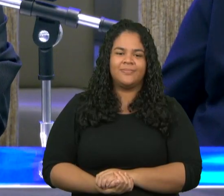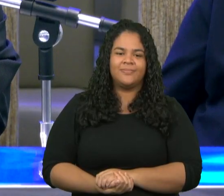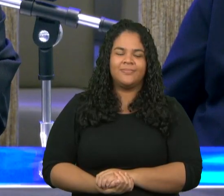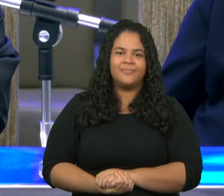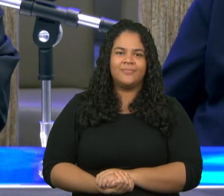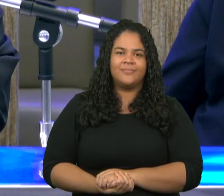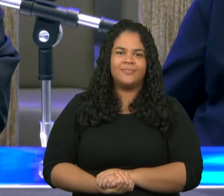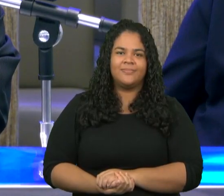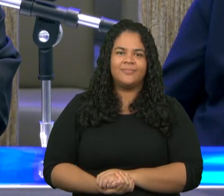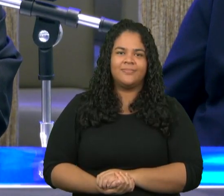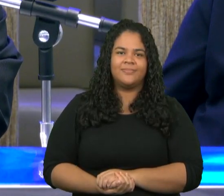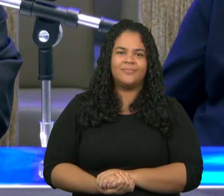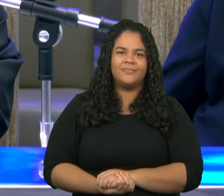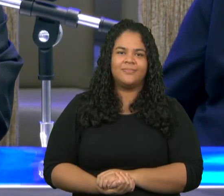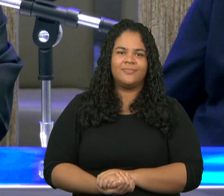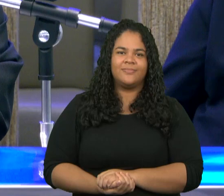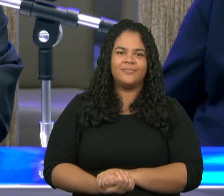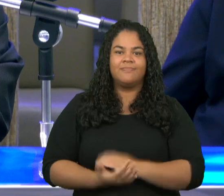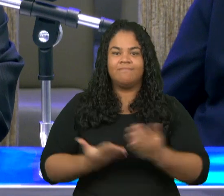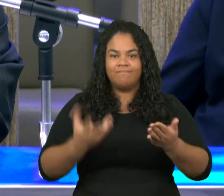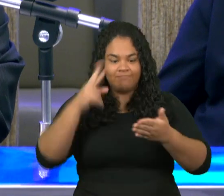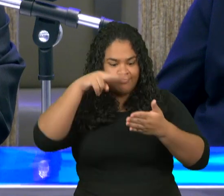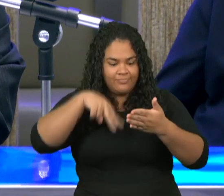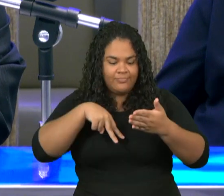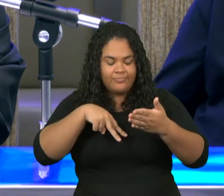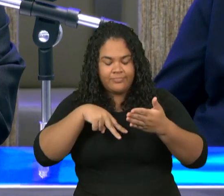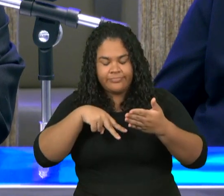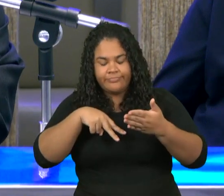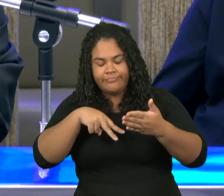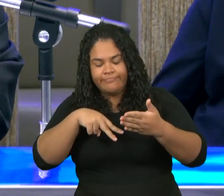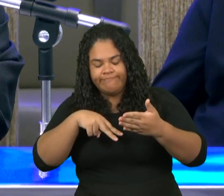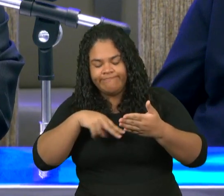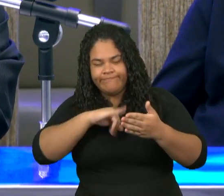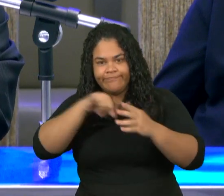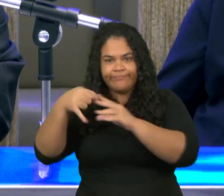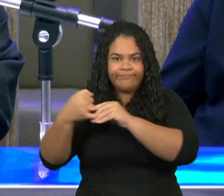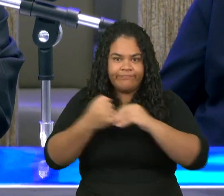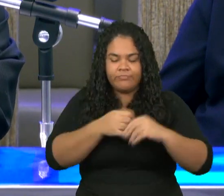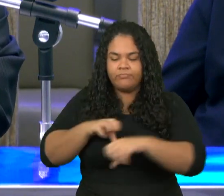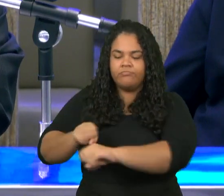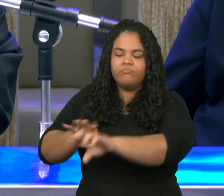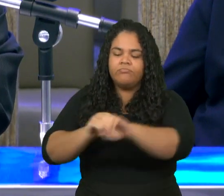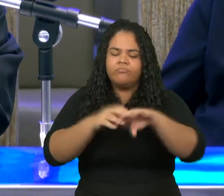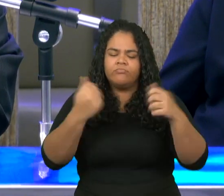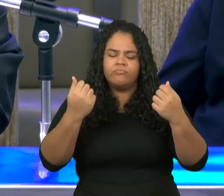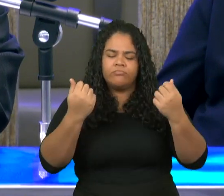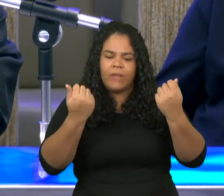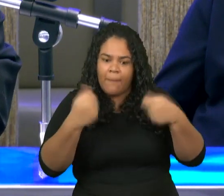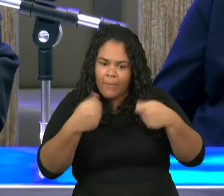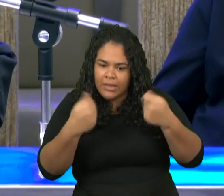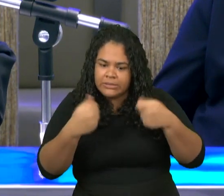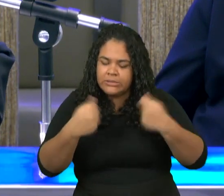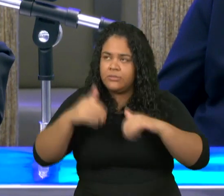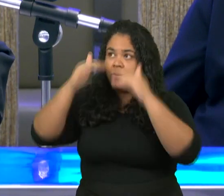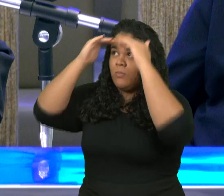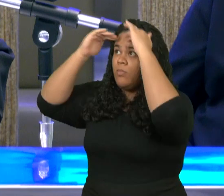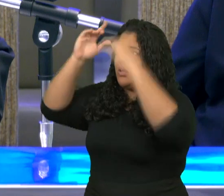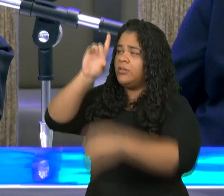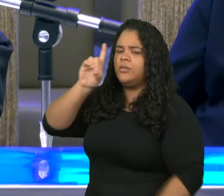então Josué diz agora pois temei ao Senhor e servi-o com sinceridade outra versão diz